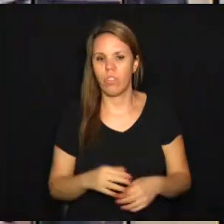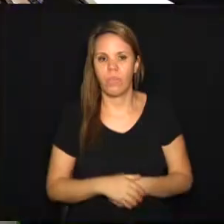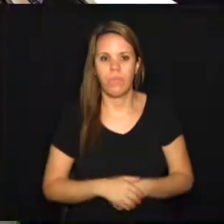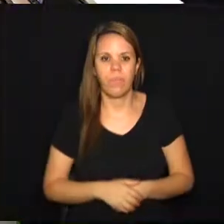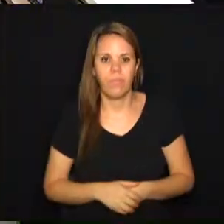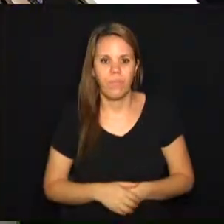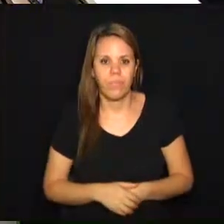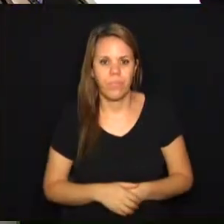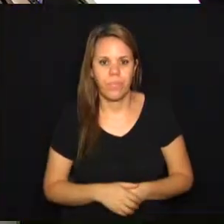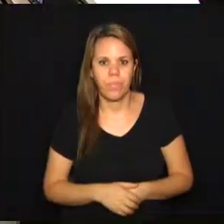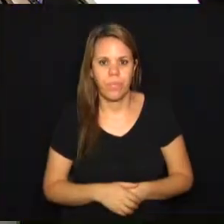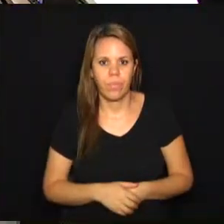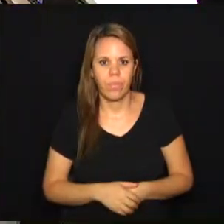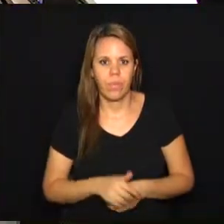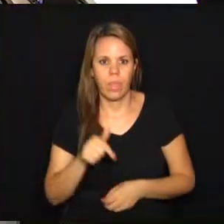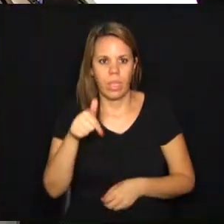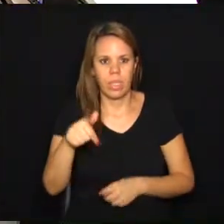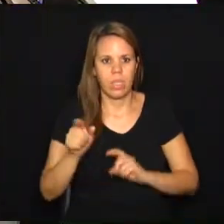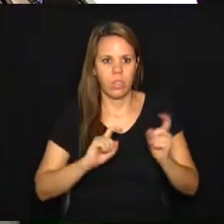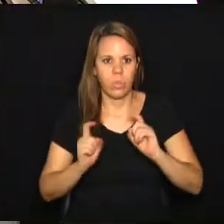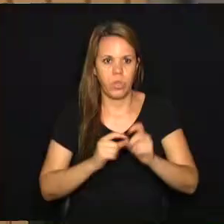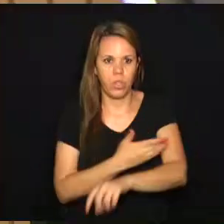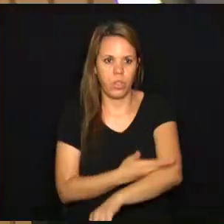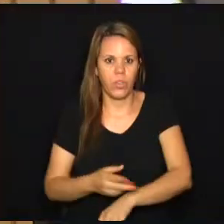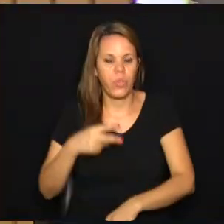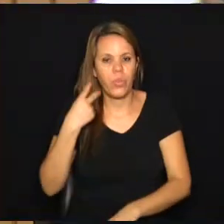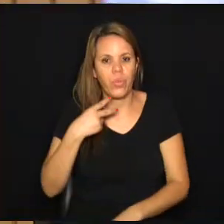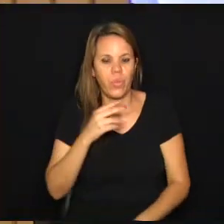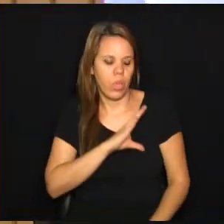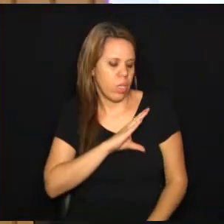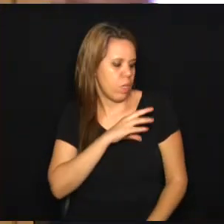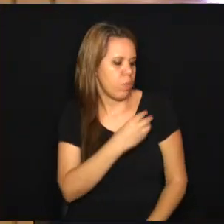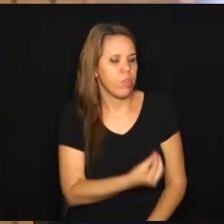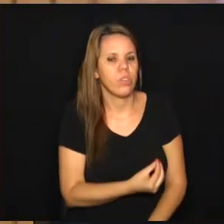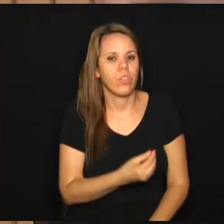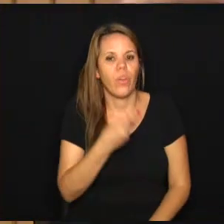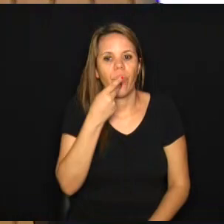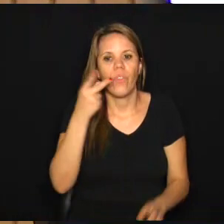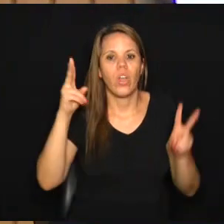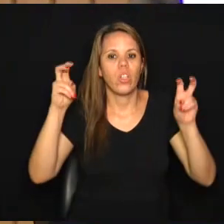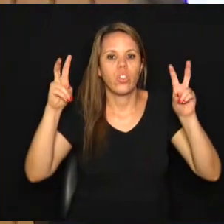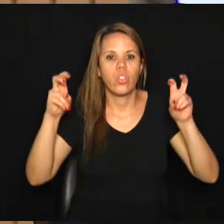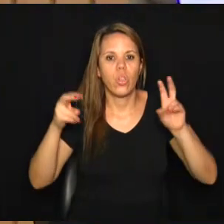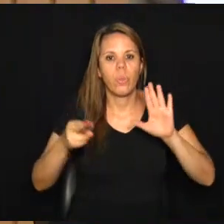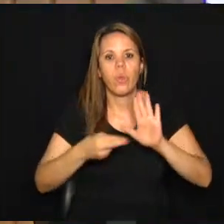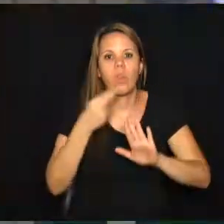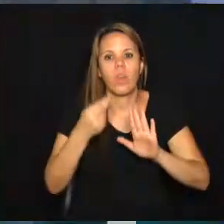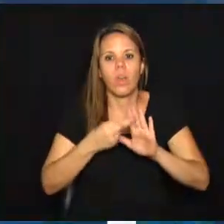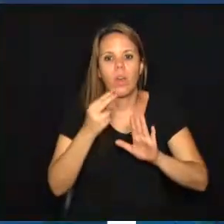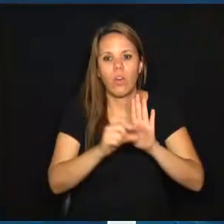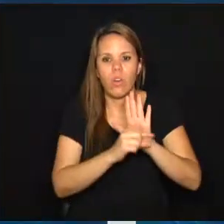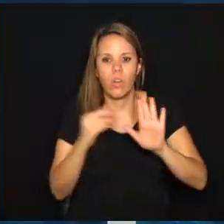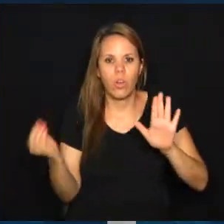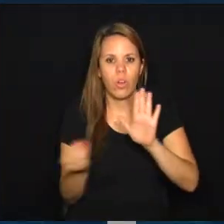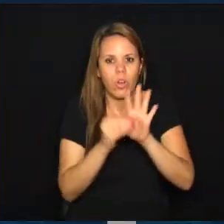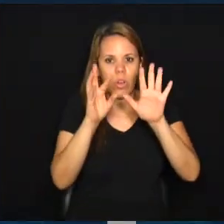só. Na sétima reunião ordinária, o vereador Campos Filho falou sobre o requerimento dele, número